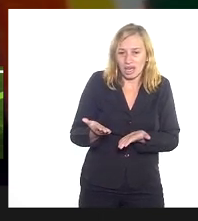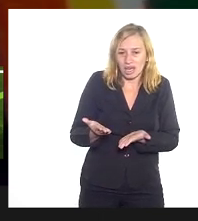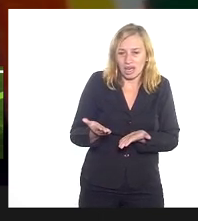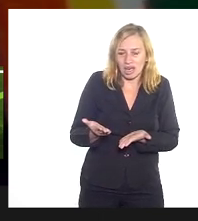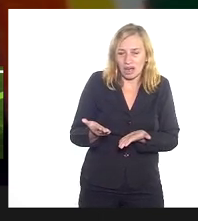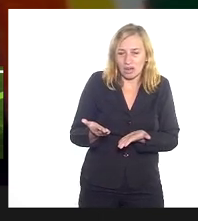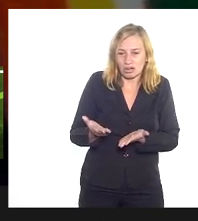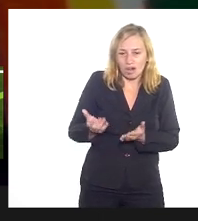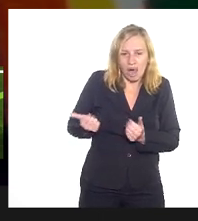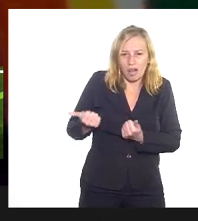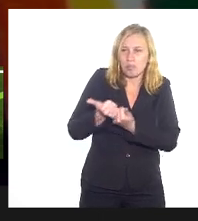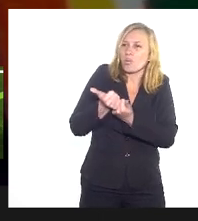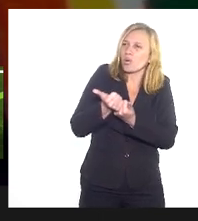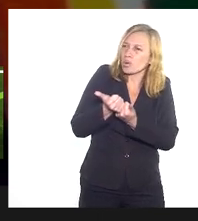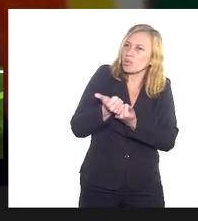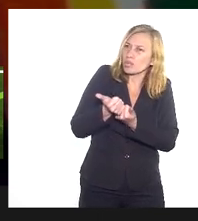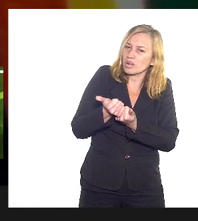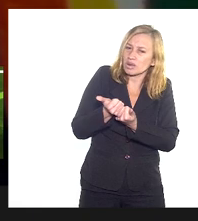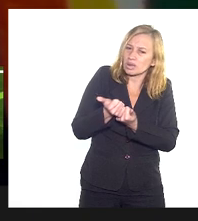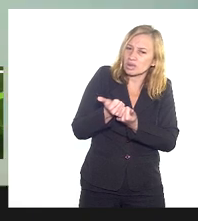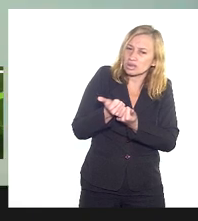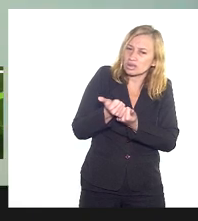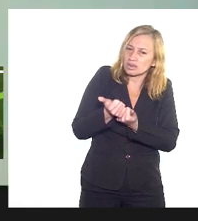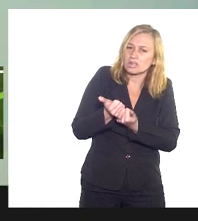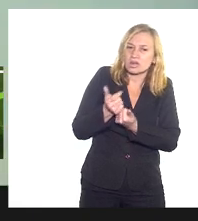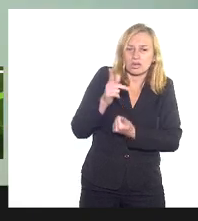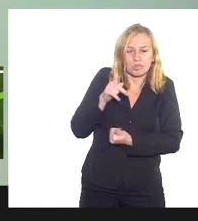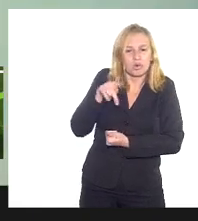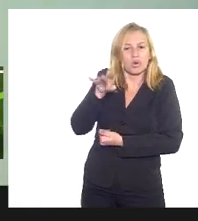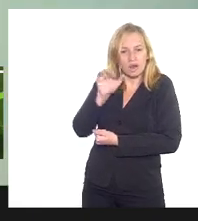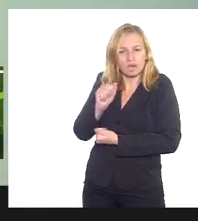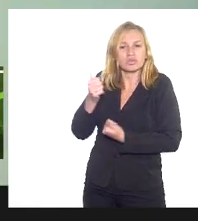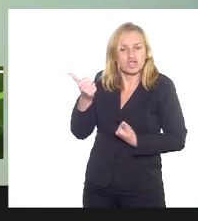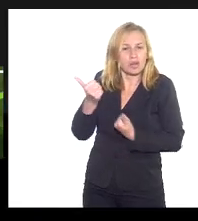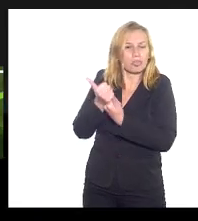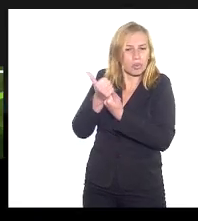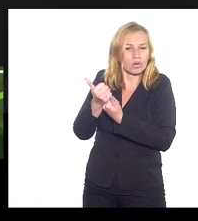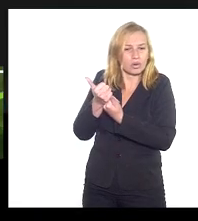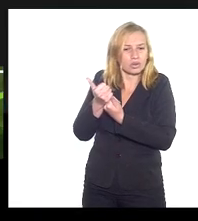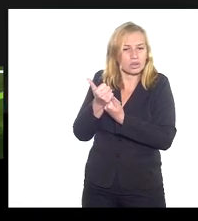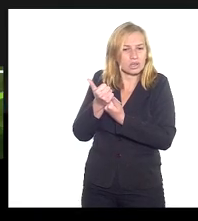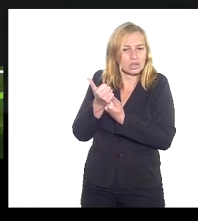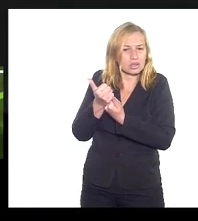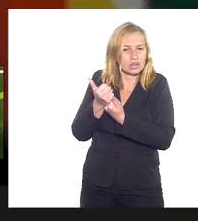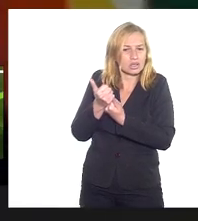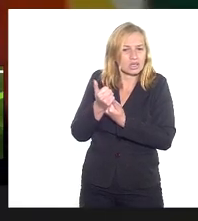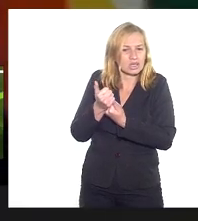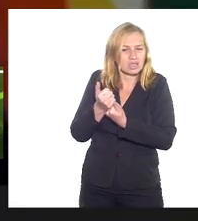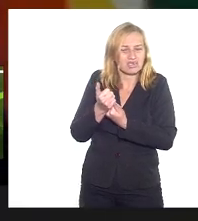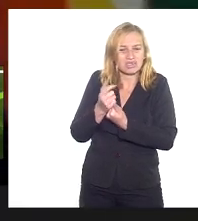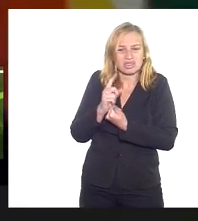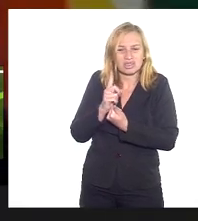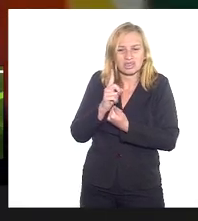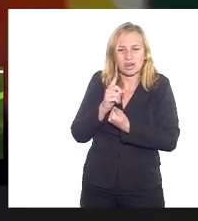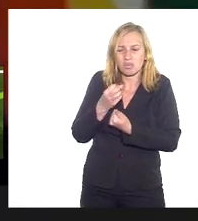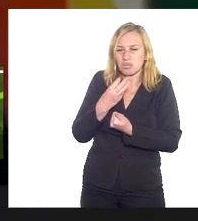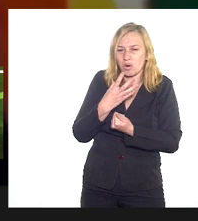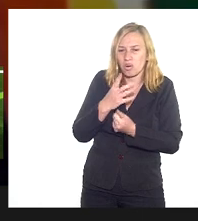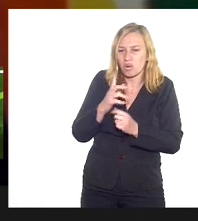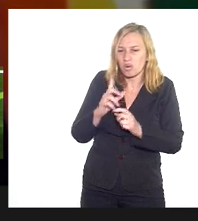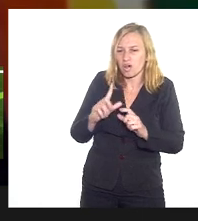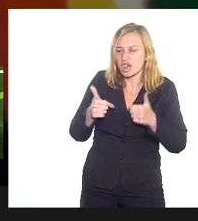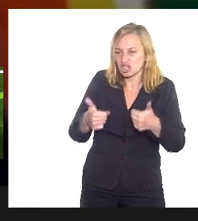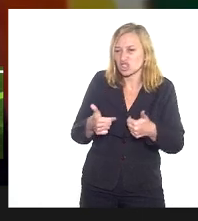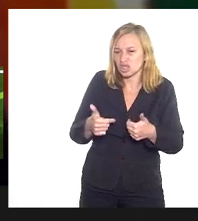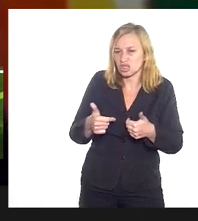De apoio aos programas de apoio. Ao programa de apoio nem sempre está sendo bem aplicado,